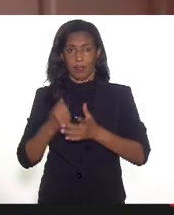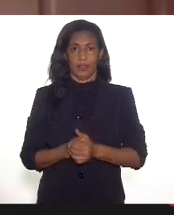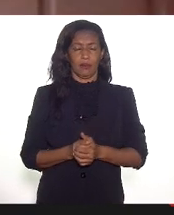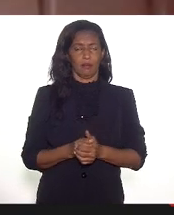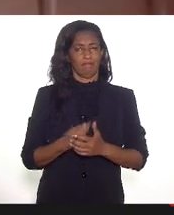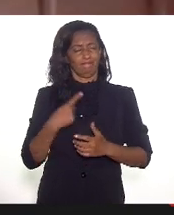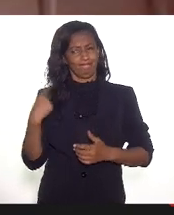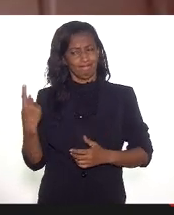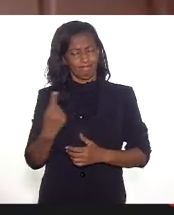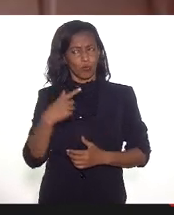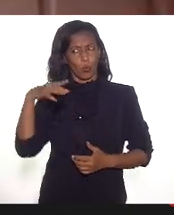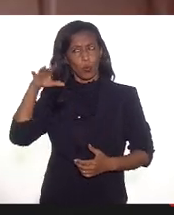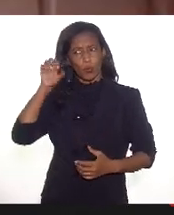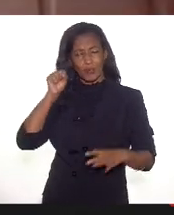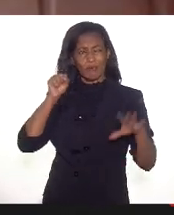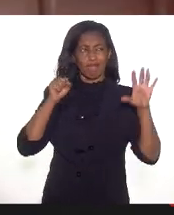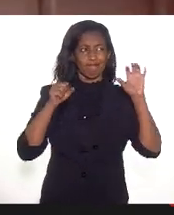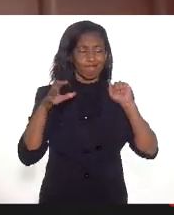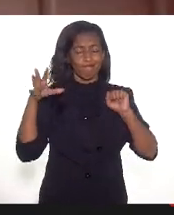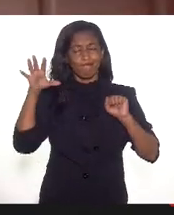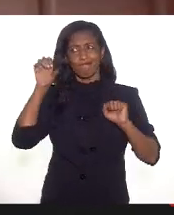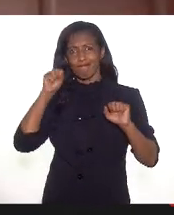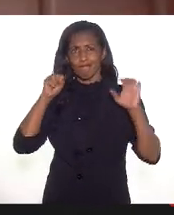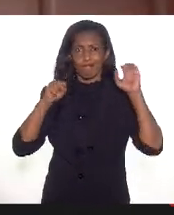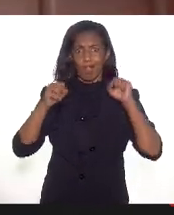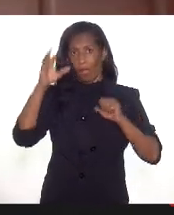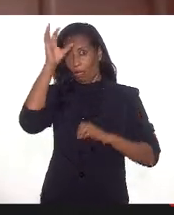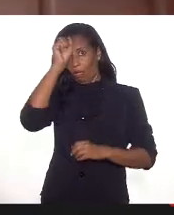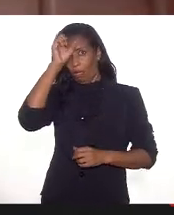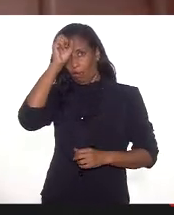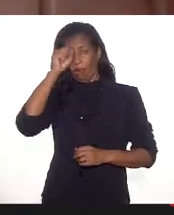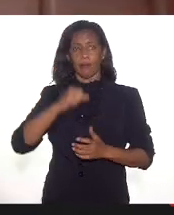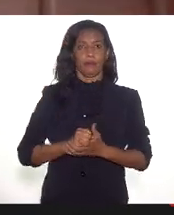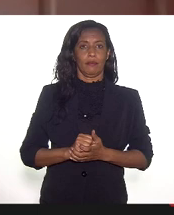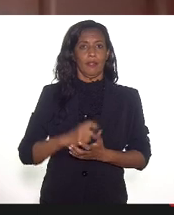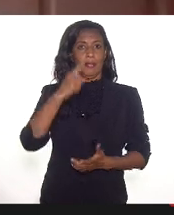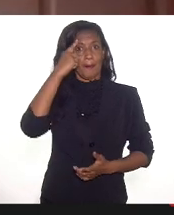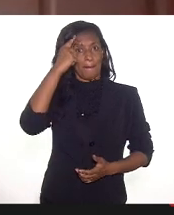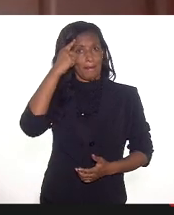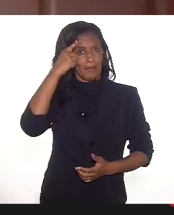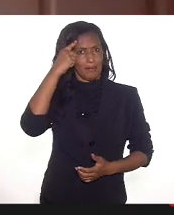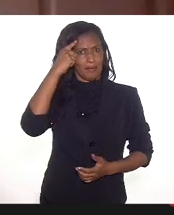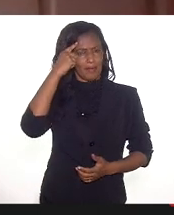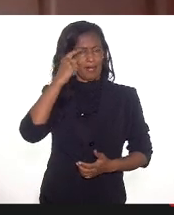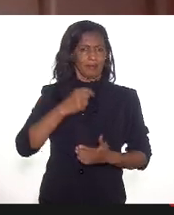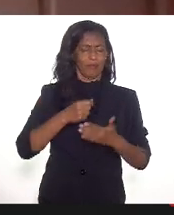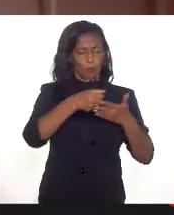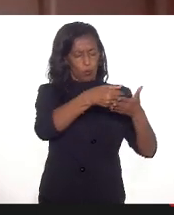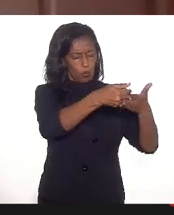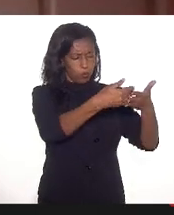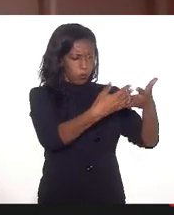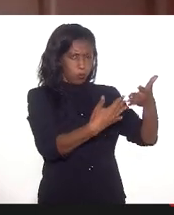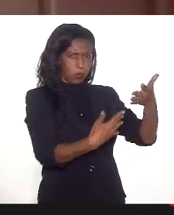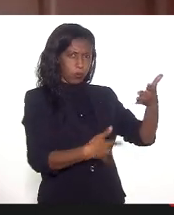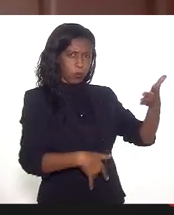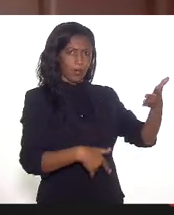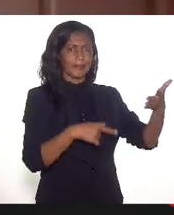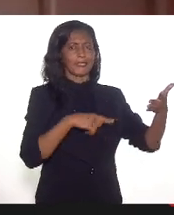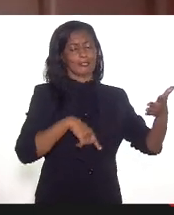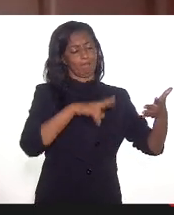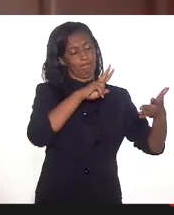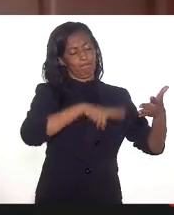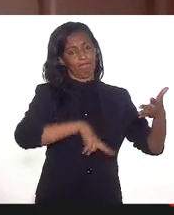gente ouvir bastante, para a gente aprender bastante, pensar nos encaminhamentos que estaremos